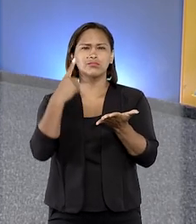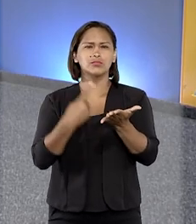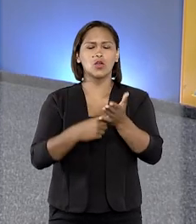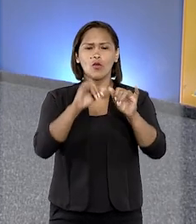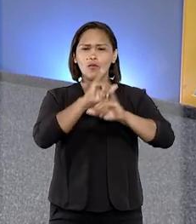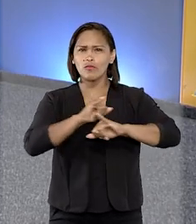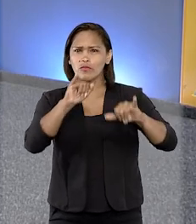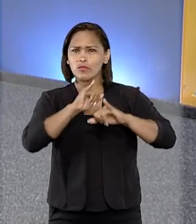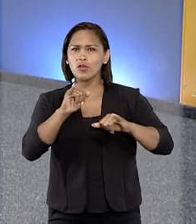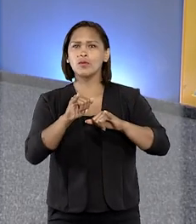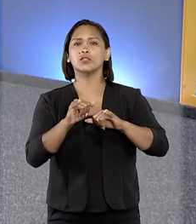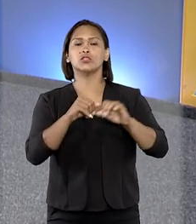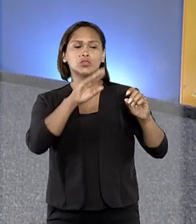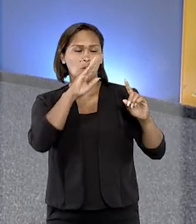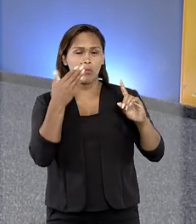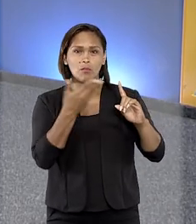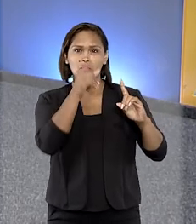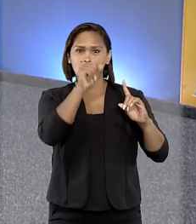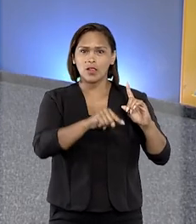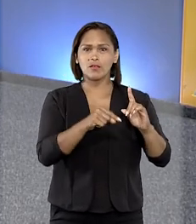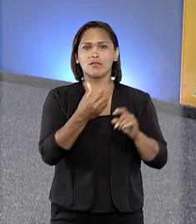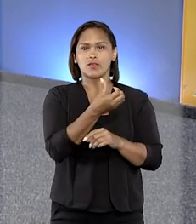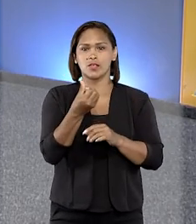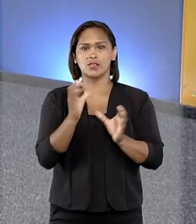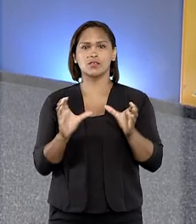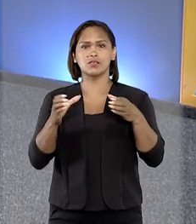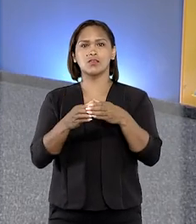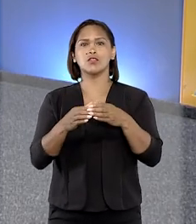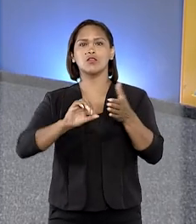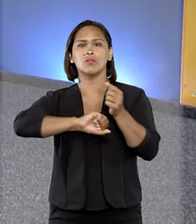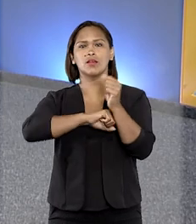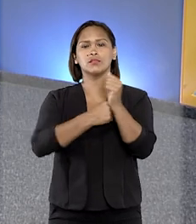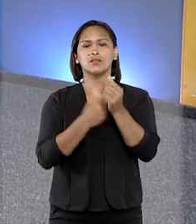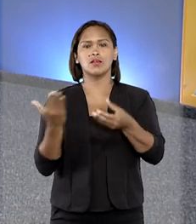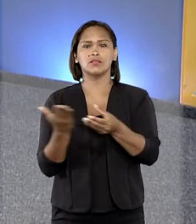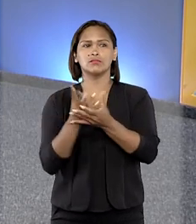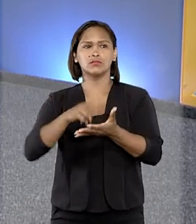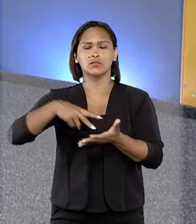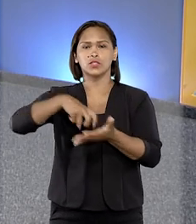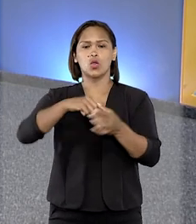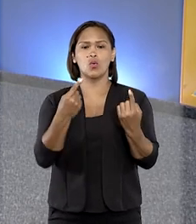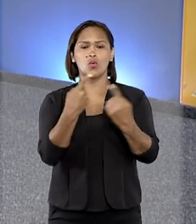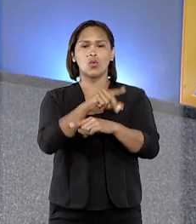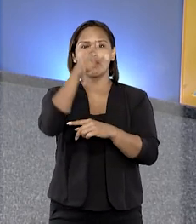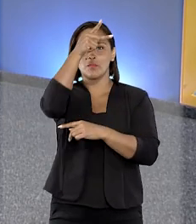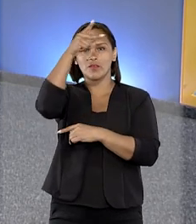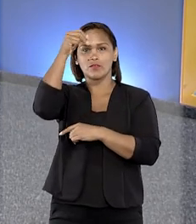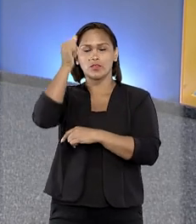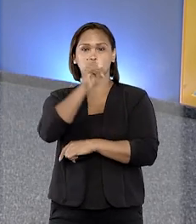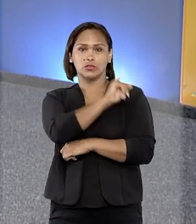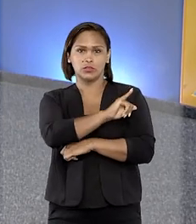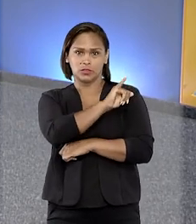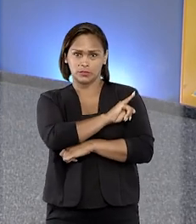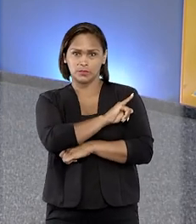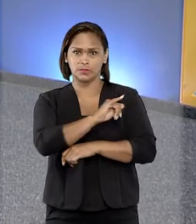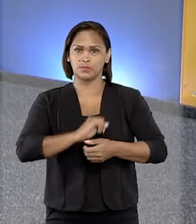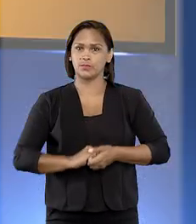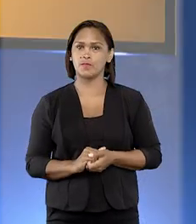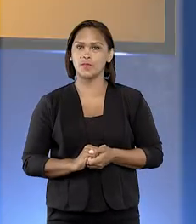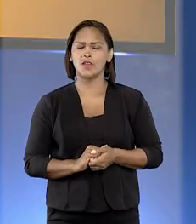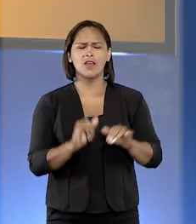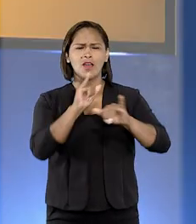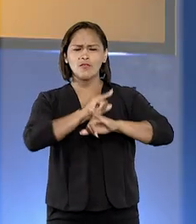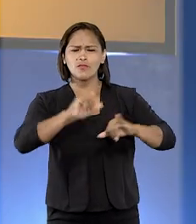confirmação de informações do delator levou a sexta turma a trancar a ação penal contra o prefeito do Rio de Janeiro.